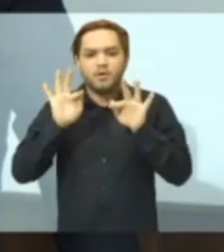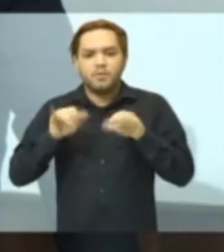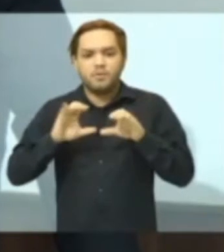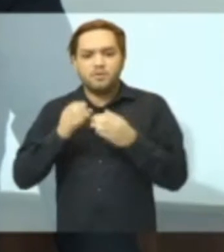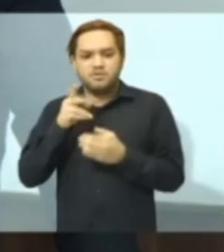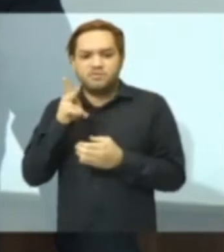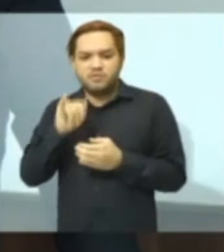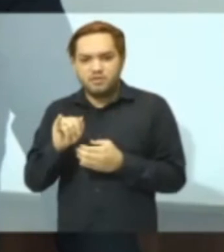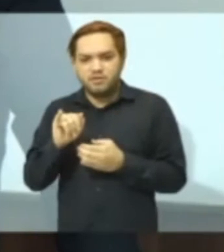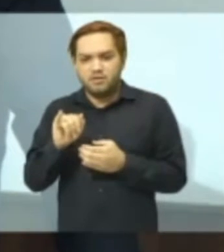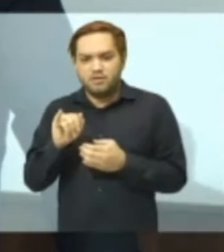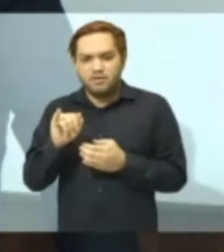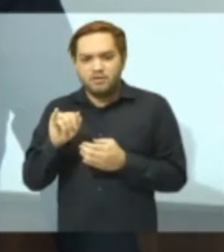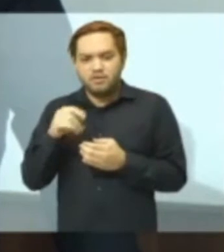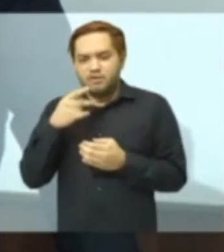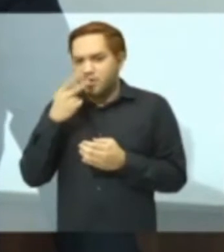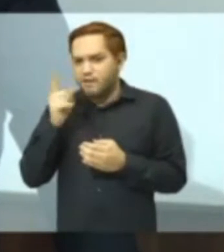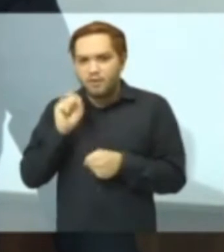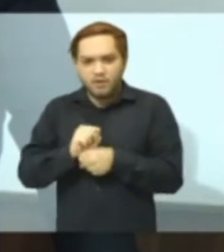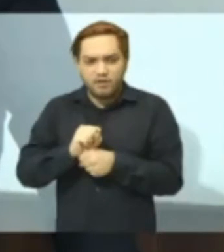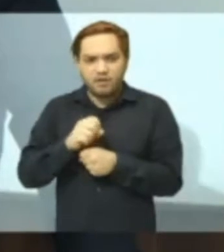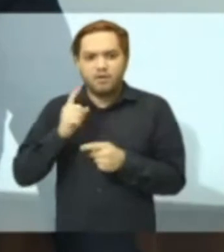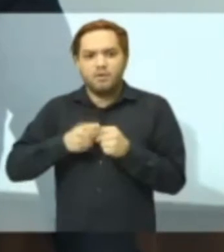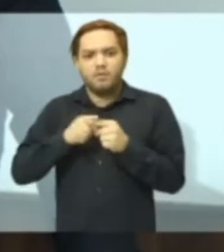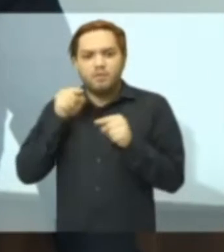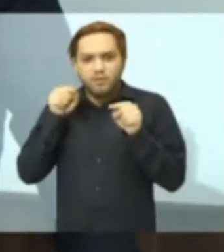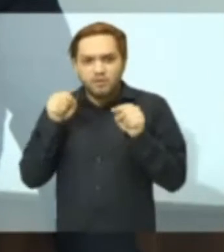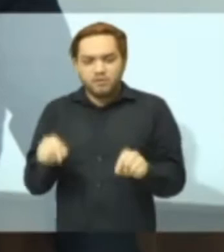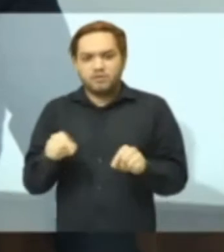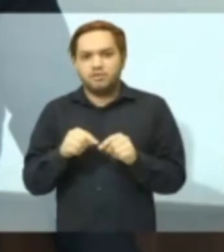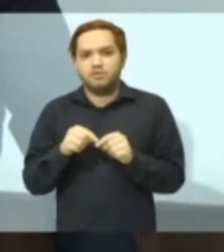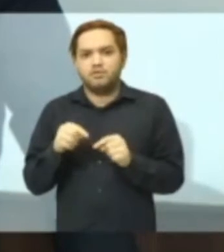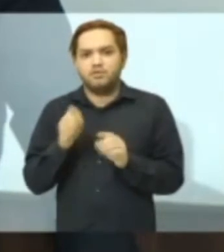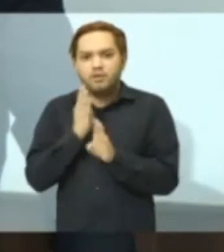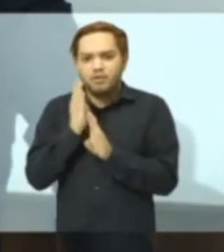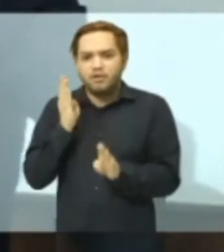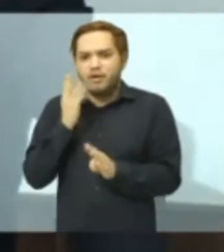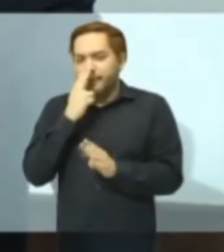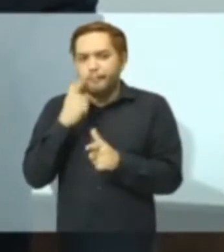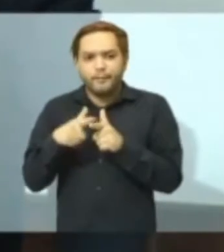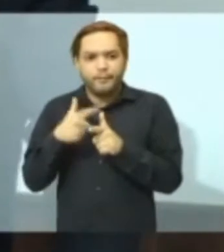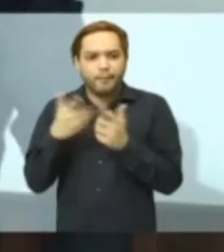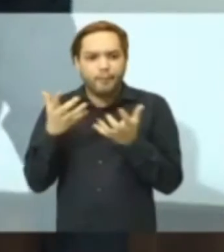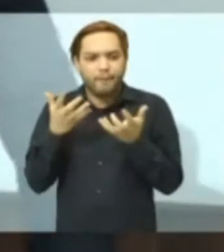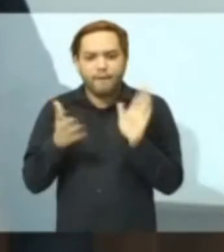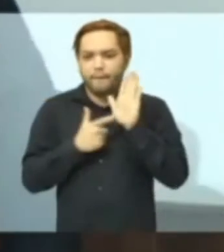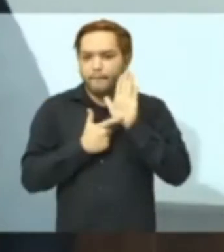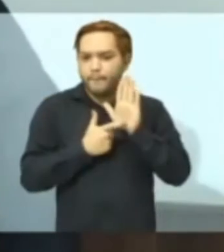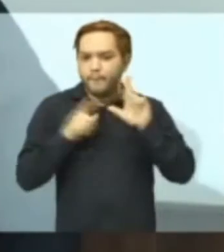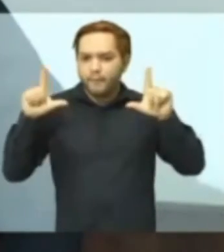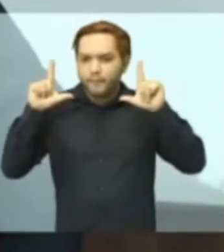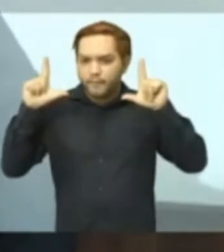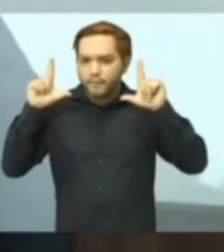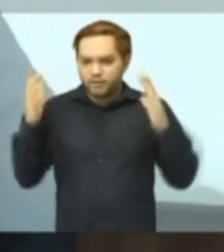parou de falar. O homem que iria era aquele negócio do circo. Ele queria era aparecer o senador Eduardo